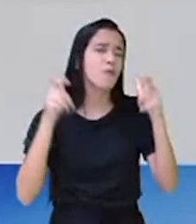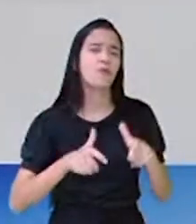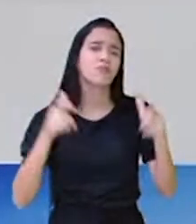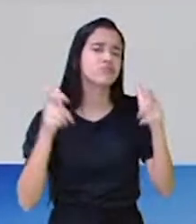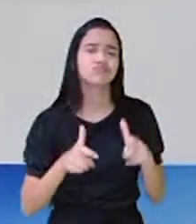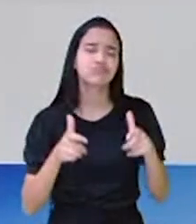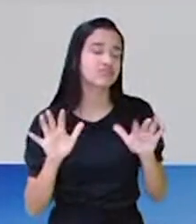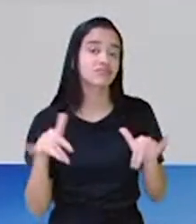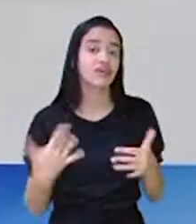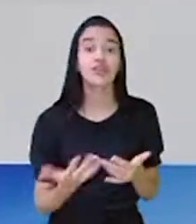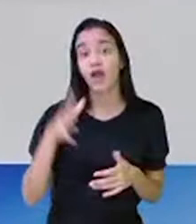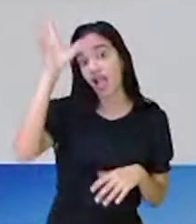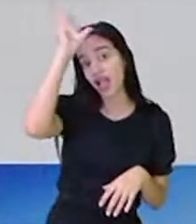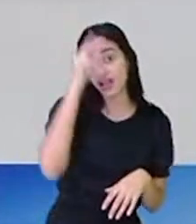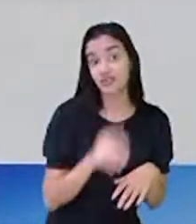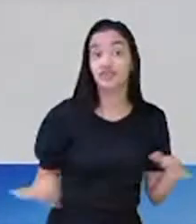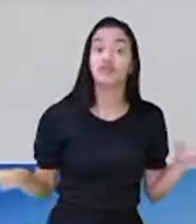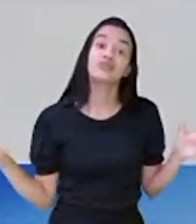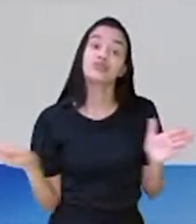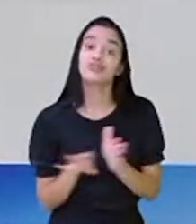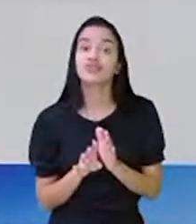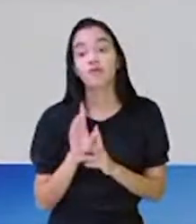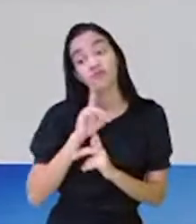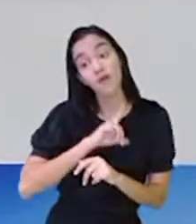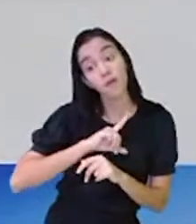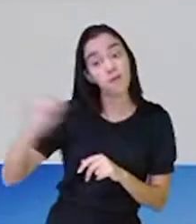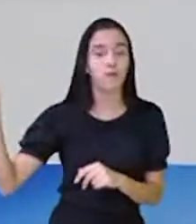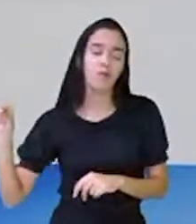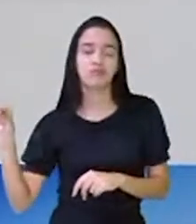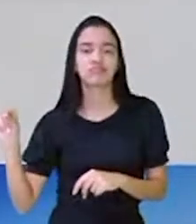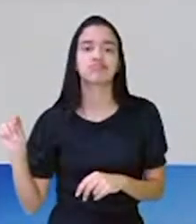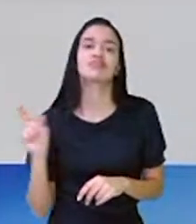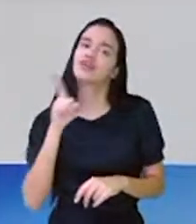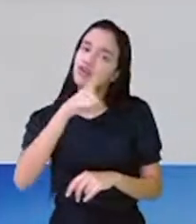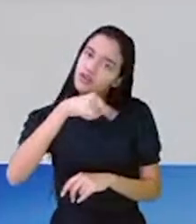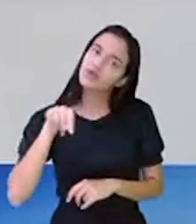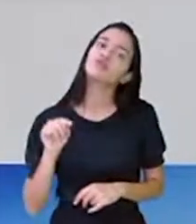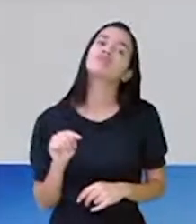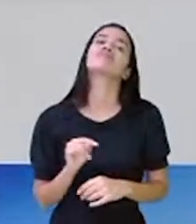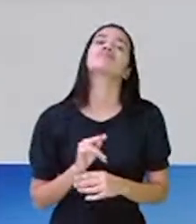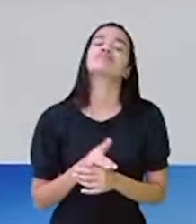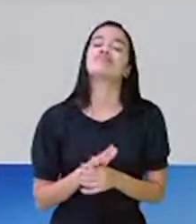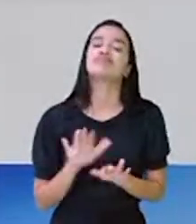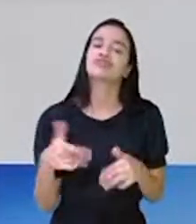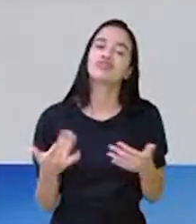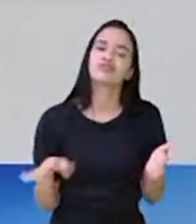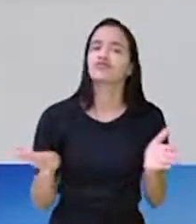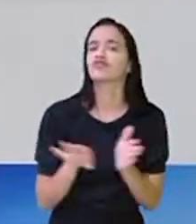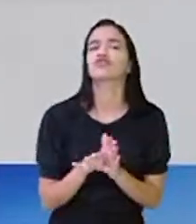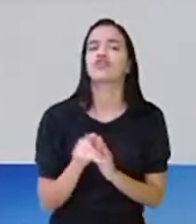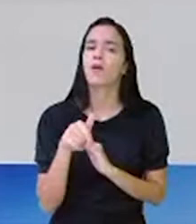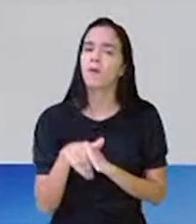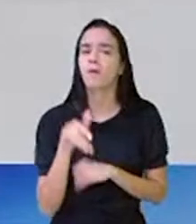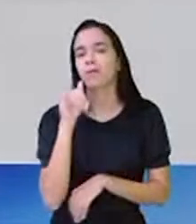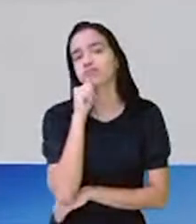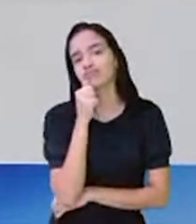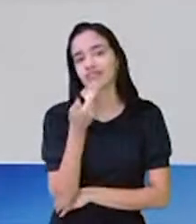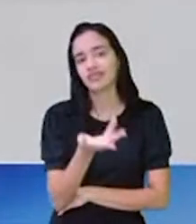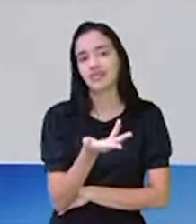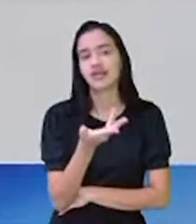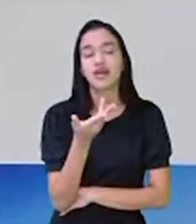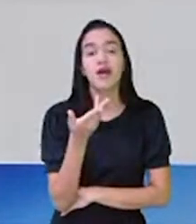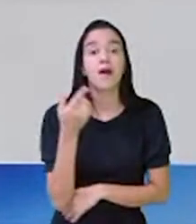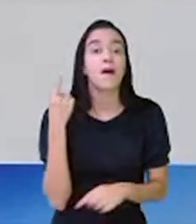carijó? Carijó chegou, foi embora e vocês não tinham chegado ainda. Sabe por quê? Porque